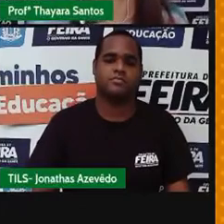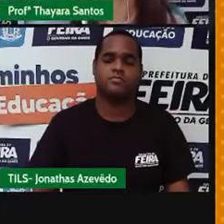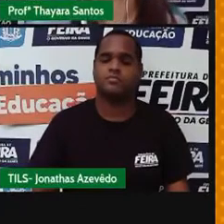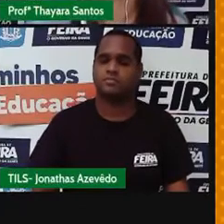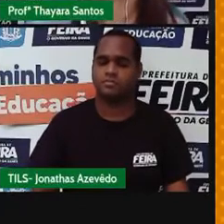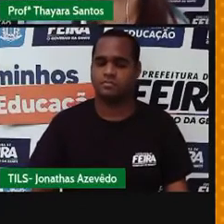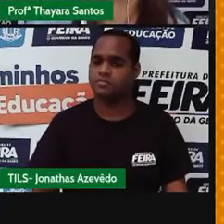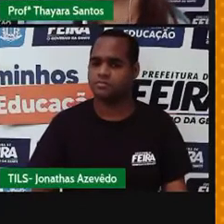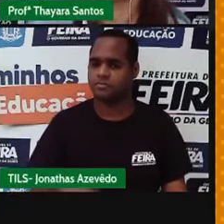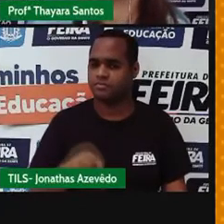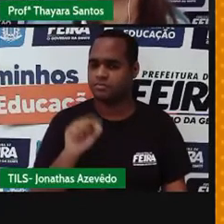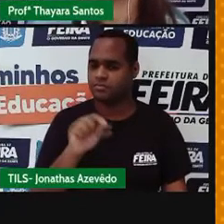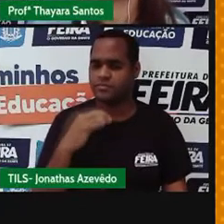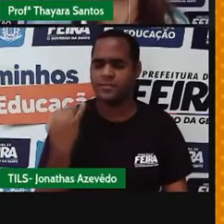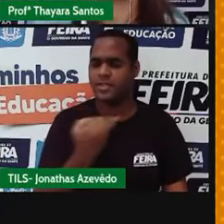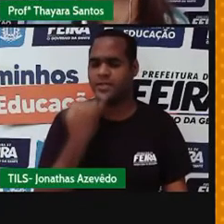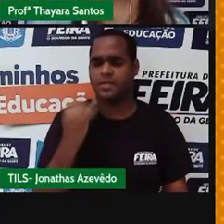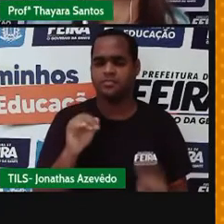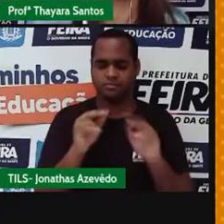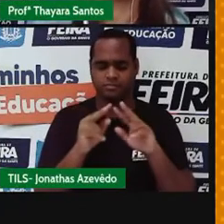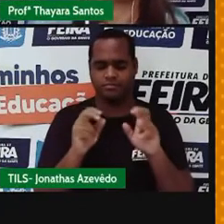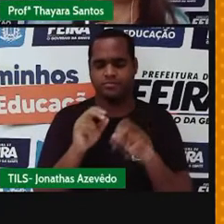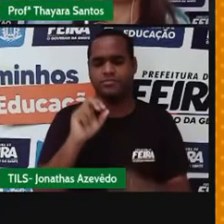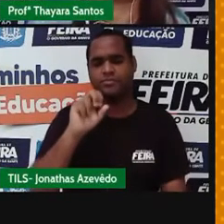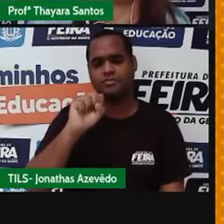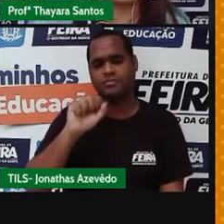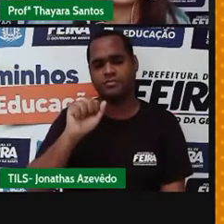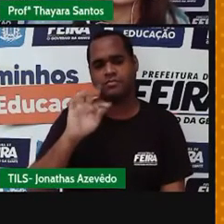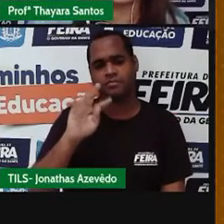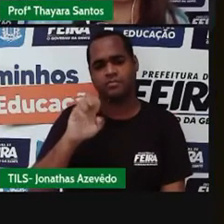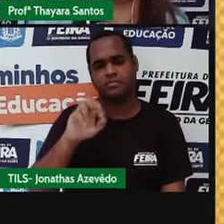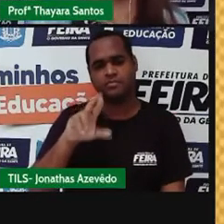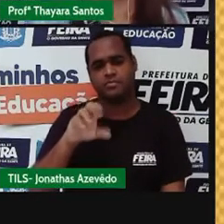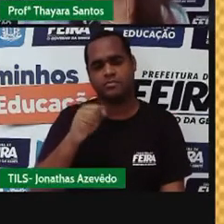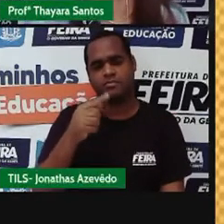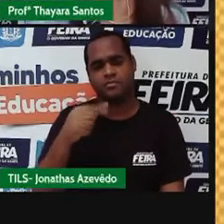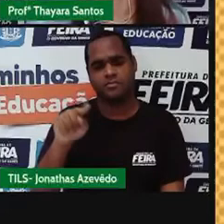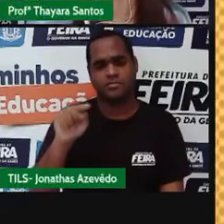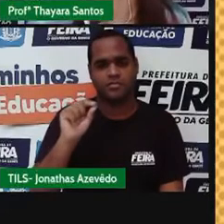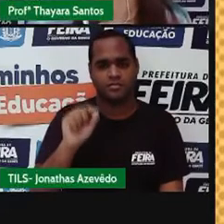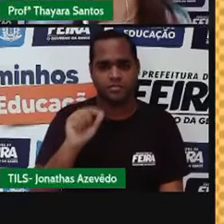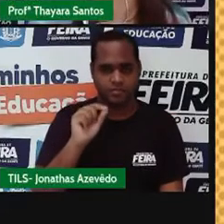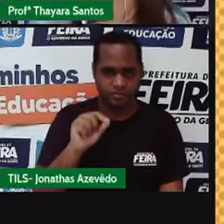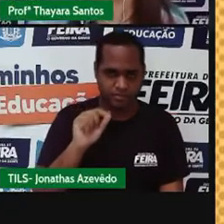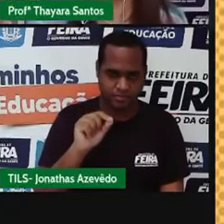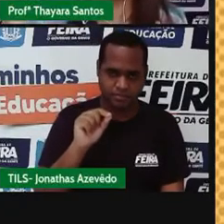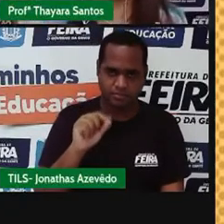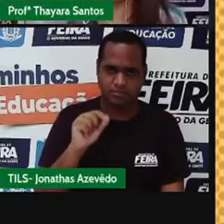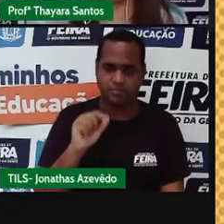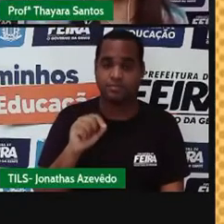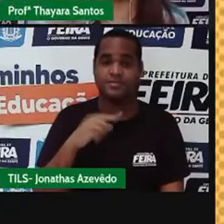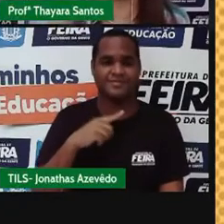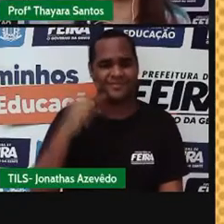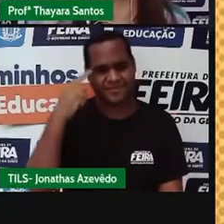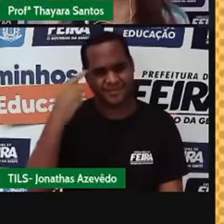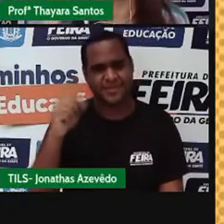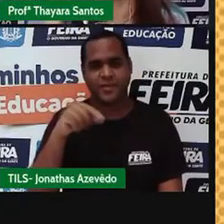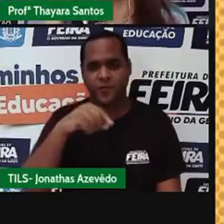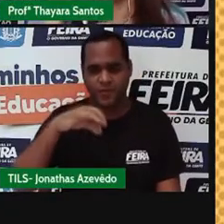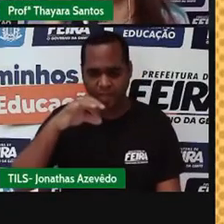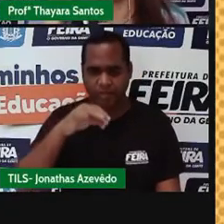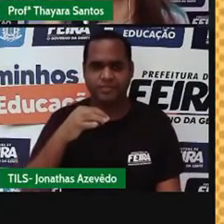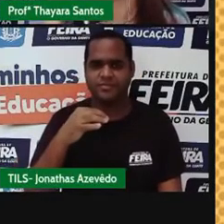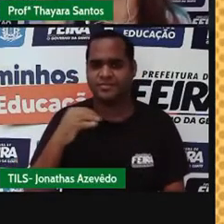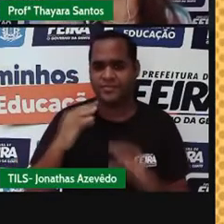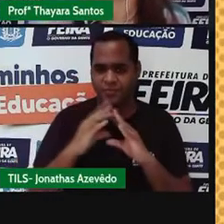Agora vamos falar sobre uma coisa importante, que é chamada de ponto de saturação. Vocês me viram dizer que o sal, ele consegue se